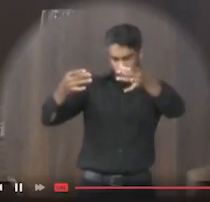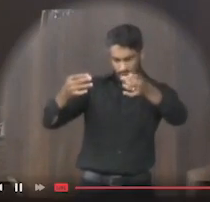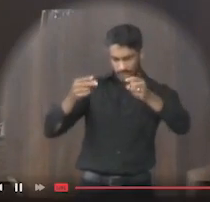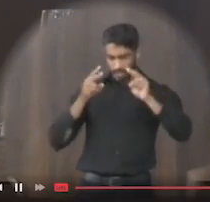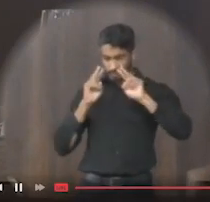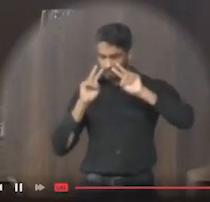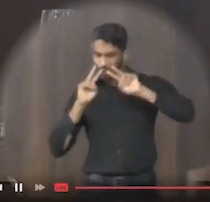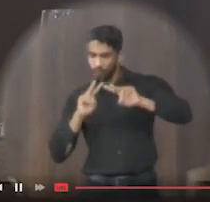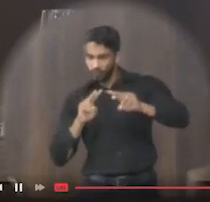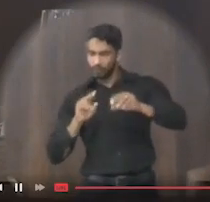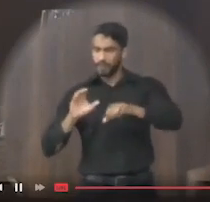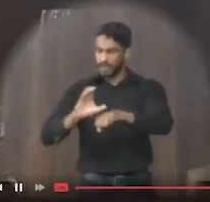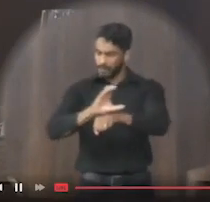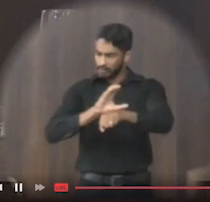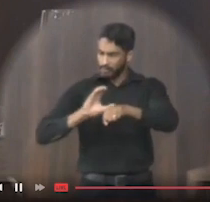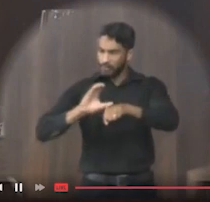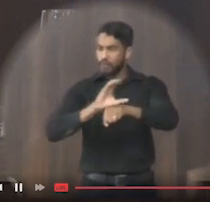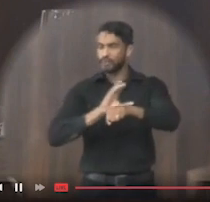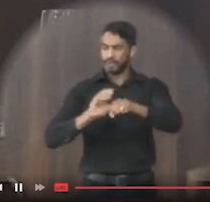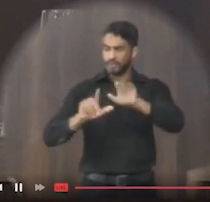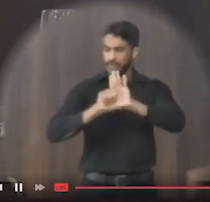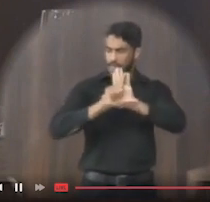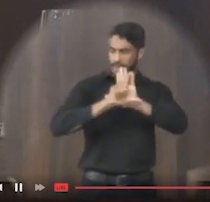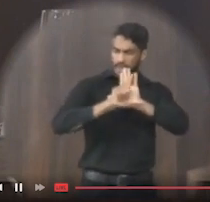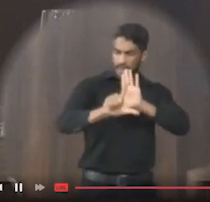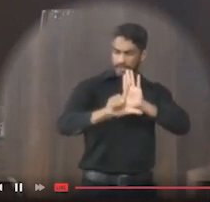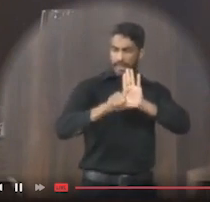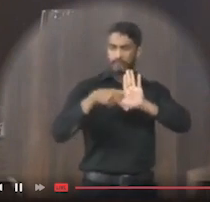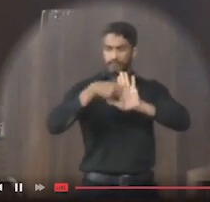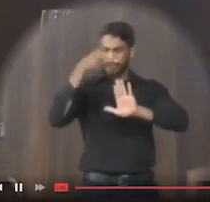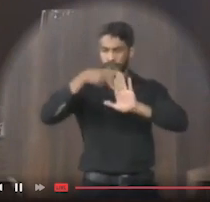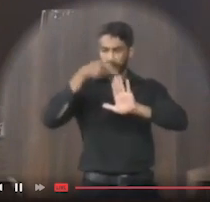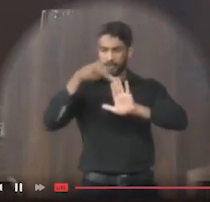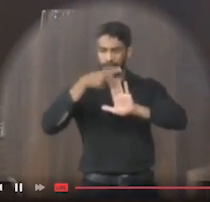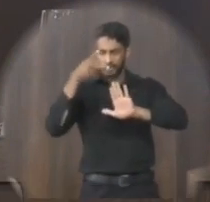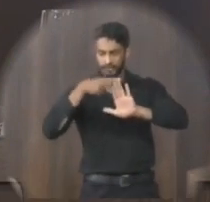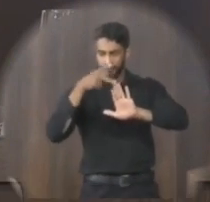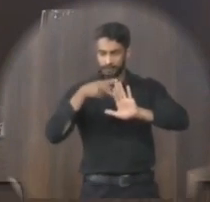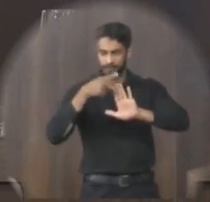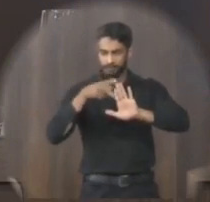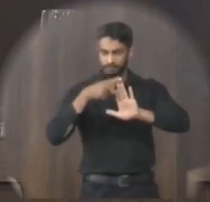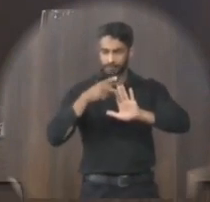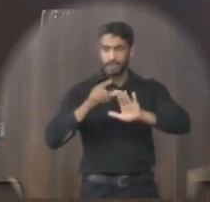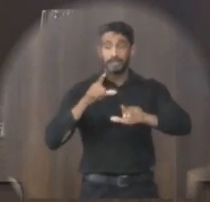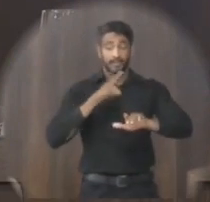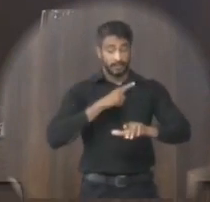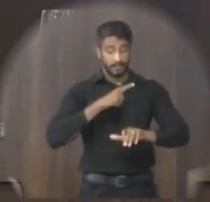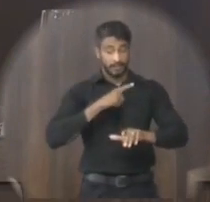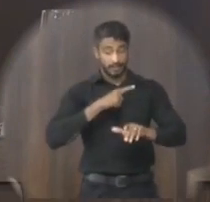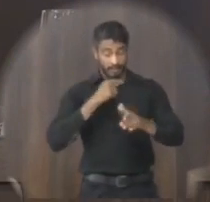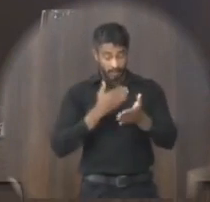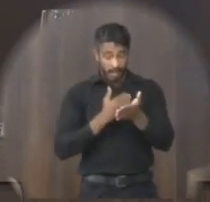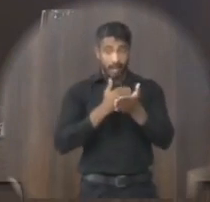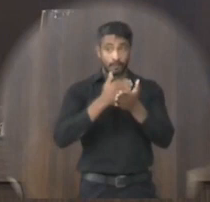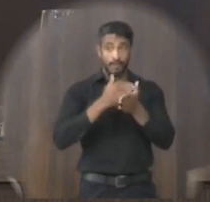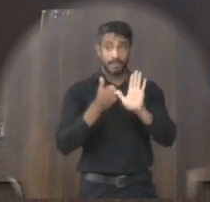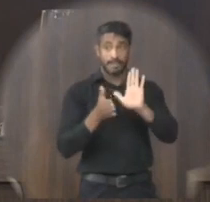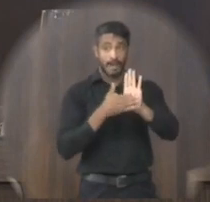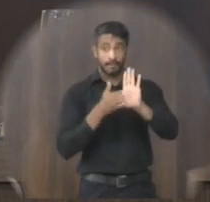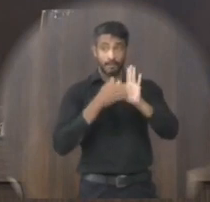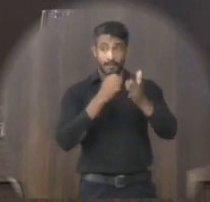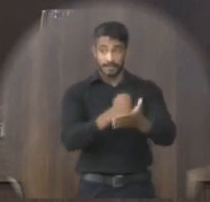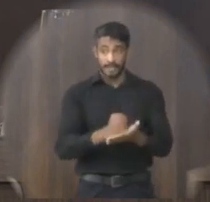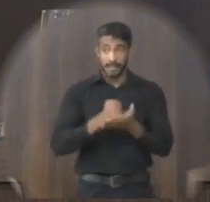opinou pela constitucionalidade e legalidade do projeto. No que concerne à iniciativa, a proposição